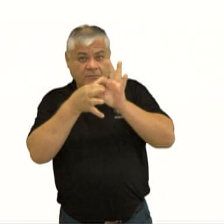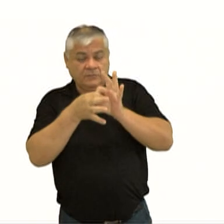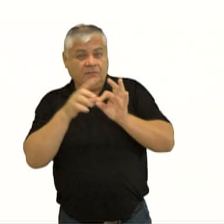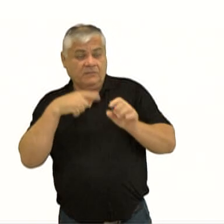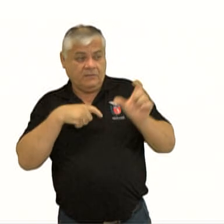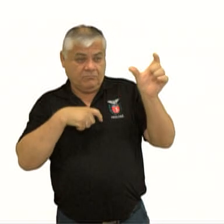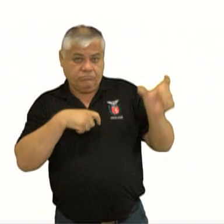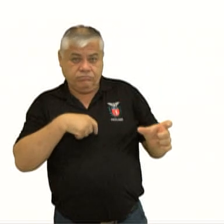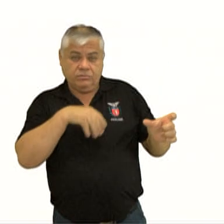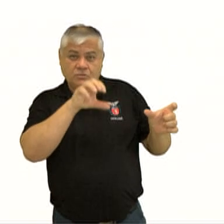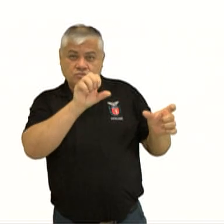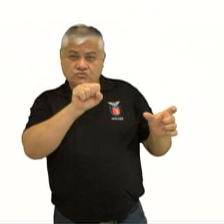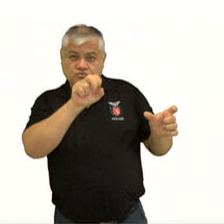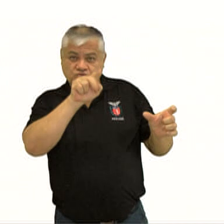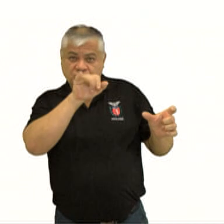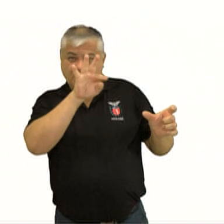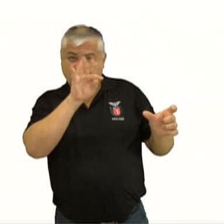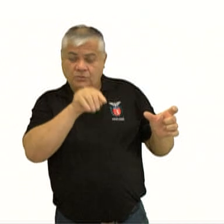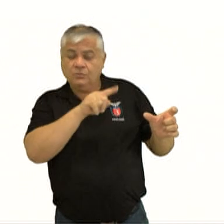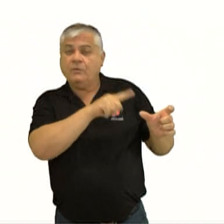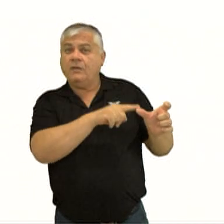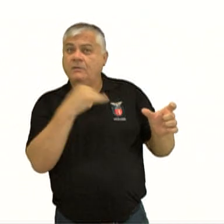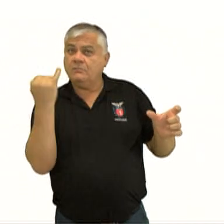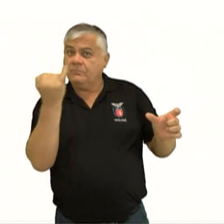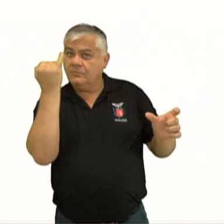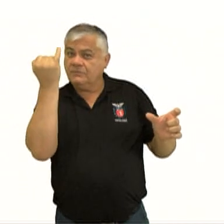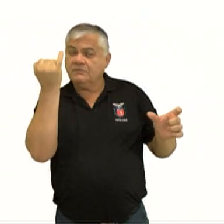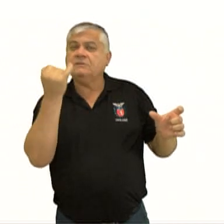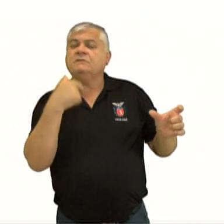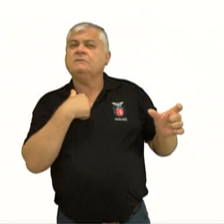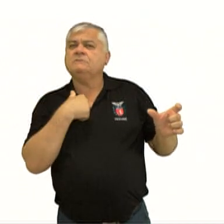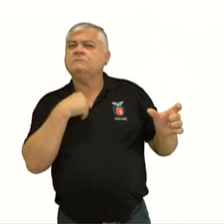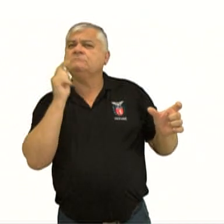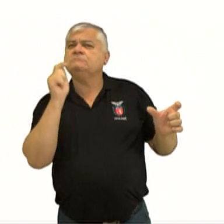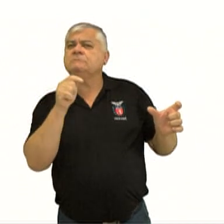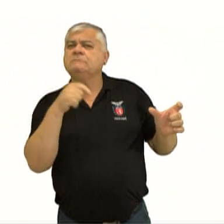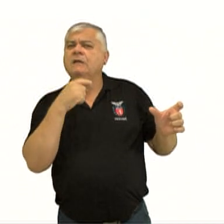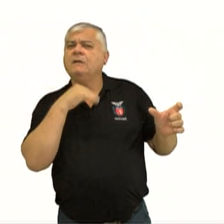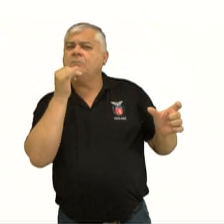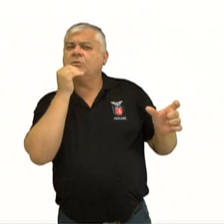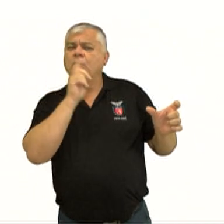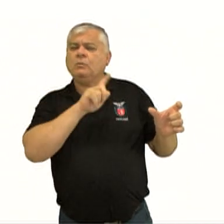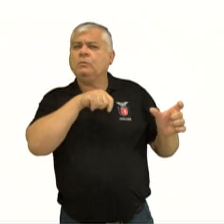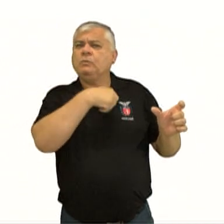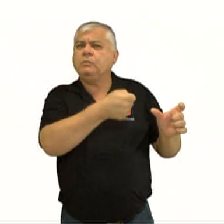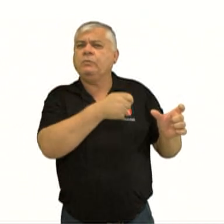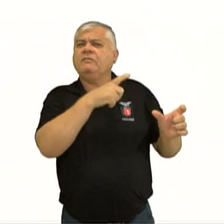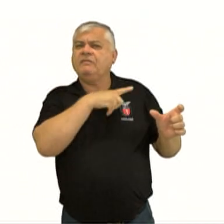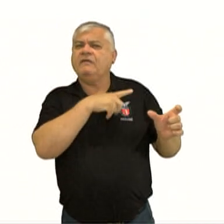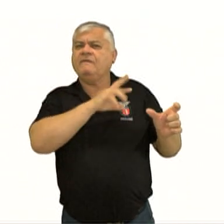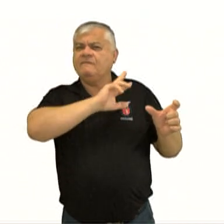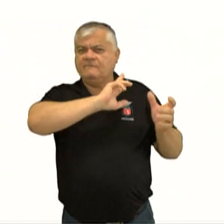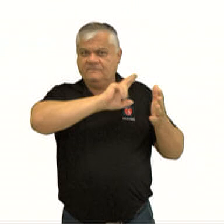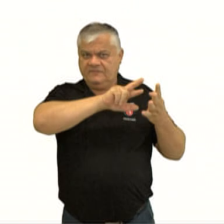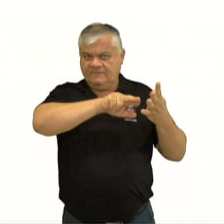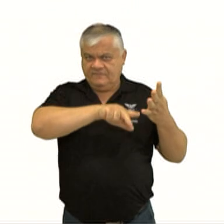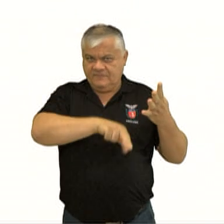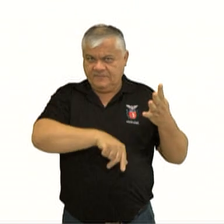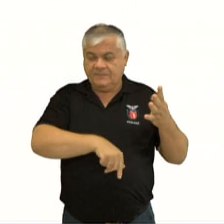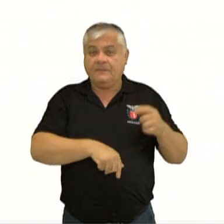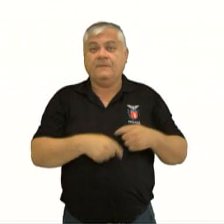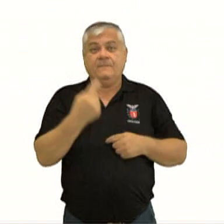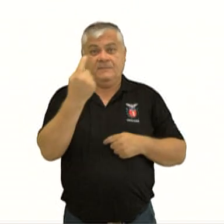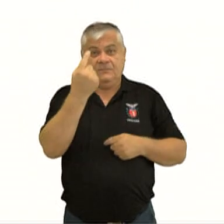que são os termos essenciais da oração, podemos classificá-lo em diferentes maneiras. Primeiro,